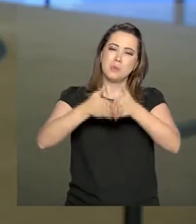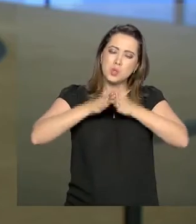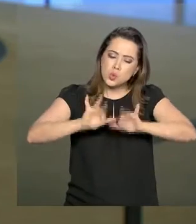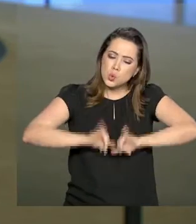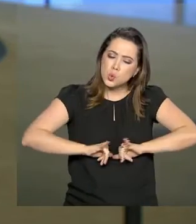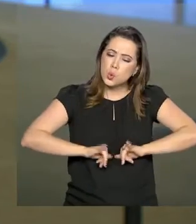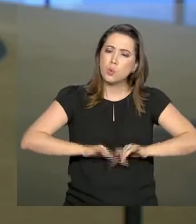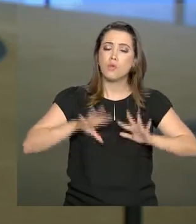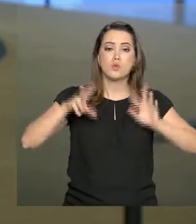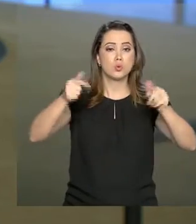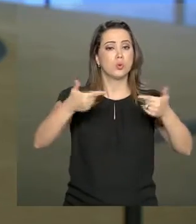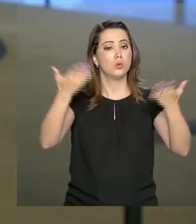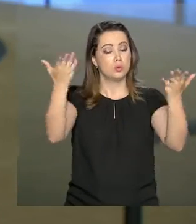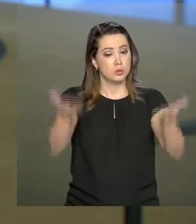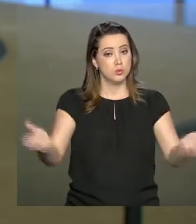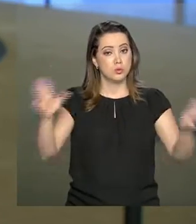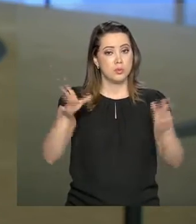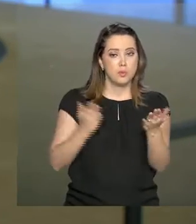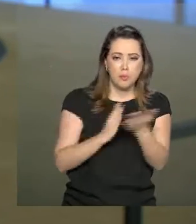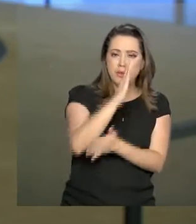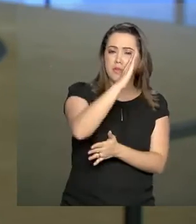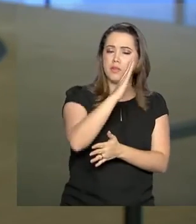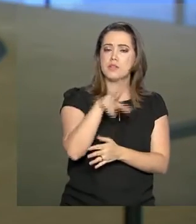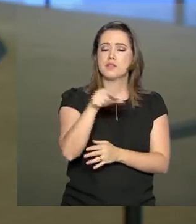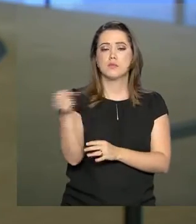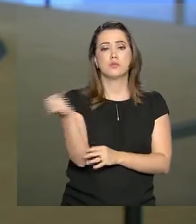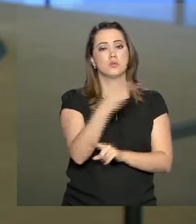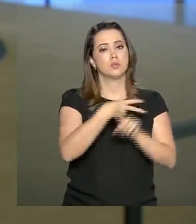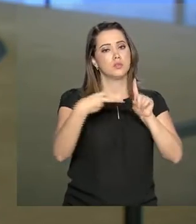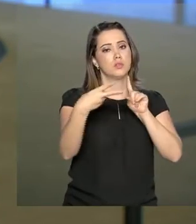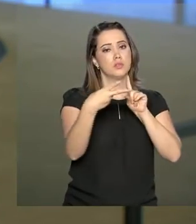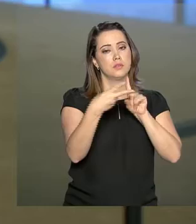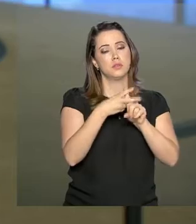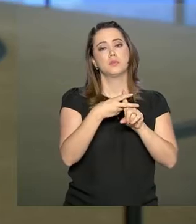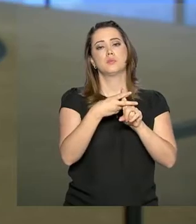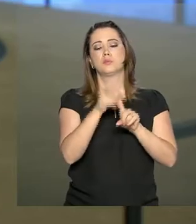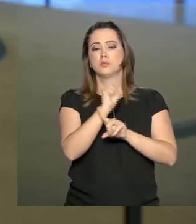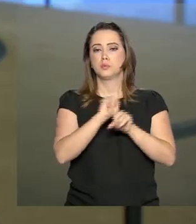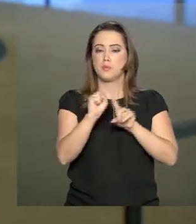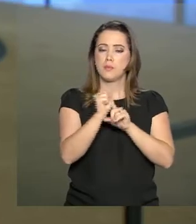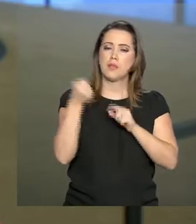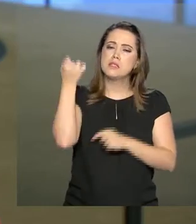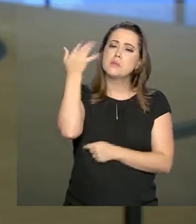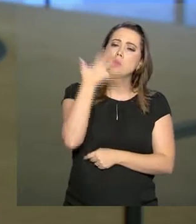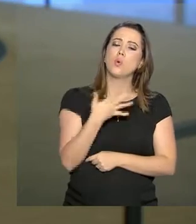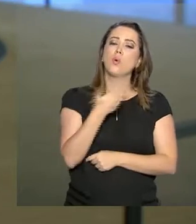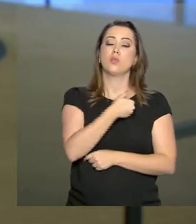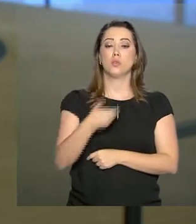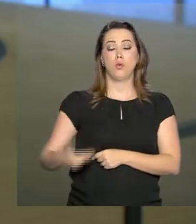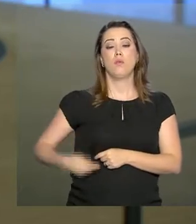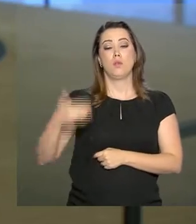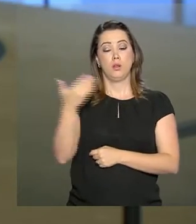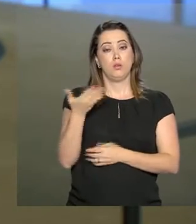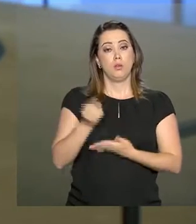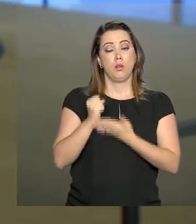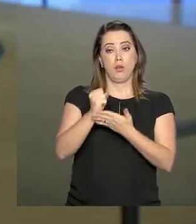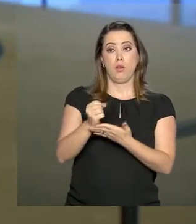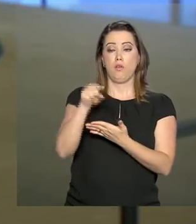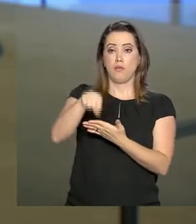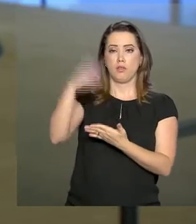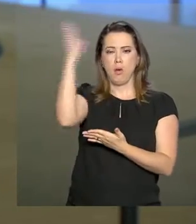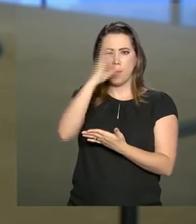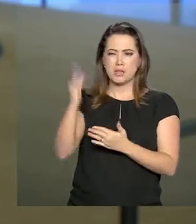sacrifício de todos na aprovação de uma nova previdência social. Ele explicou que o governo quer colocar o Brasil